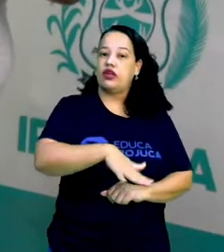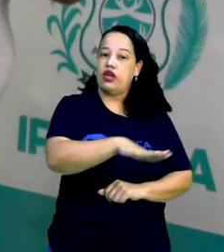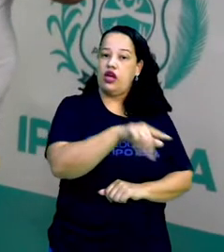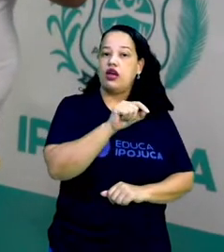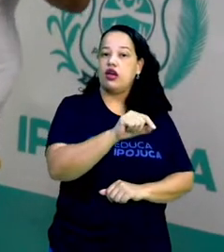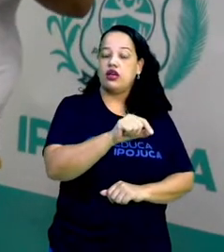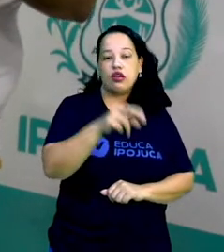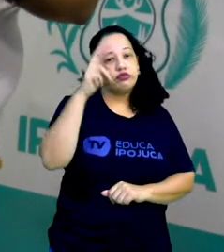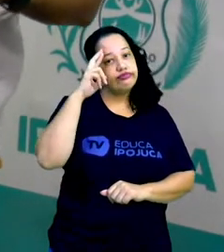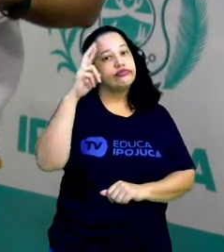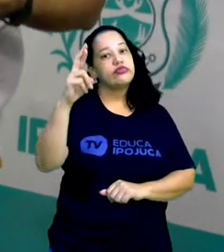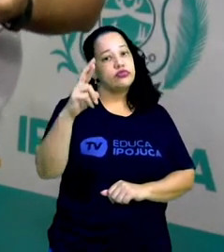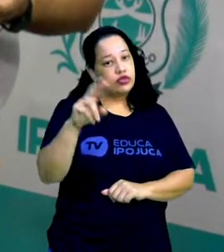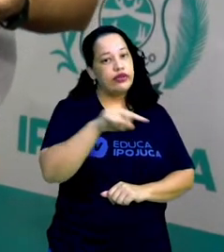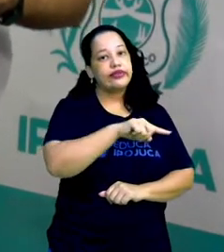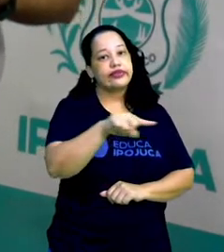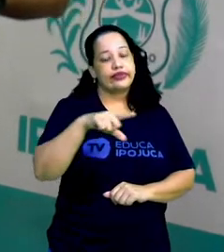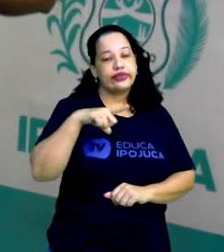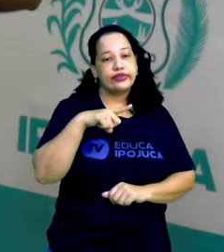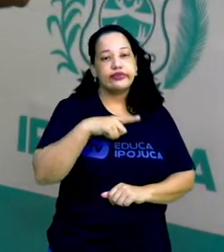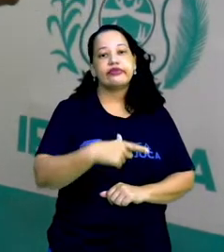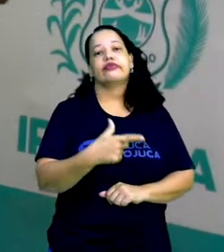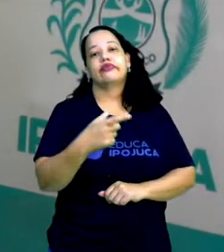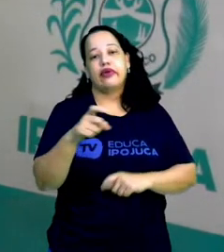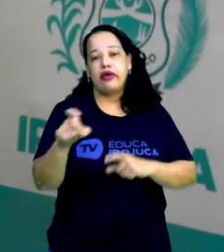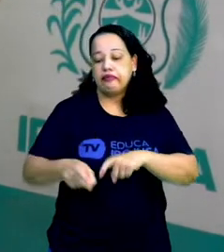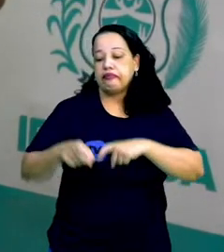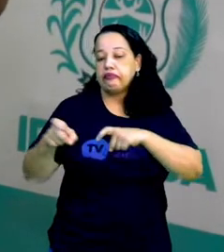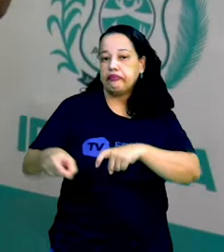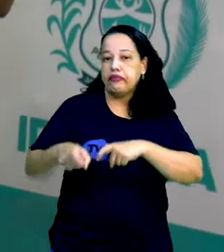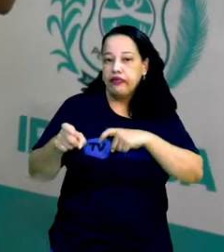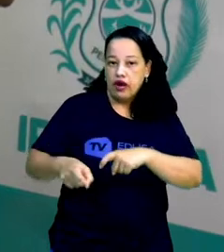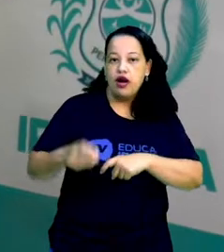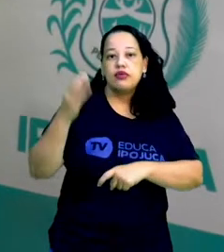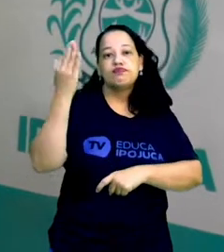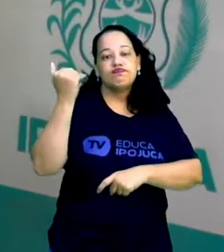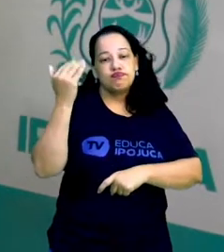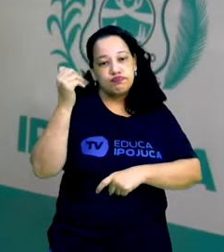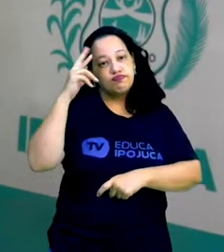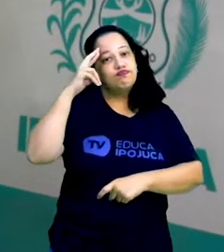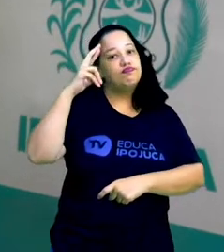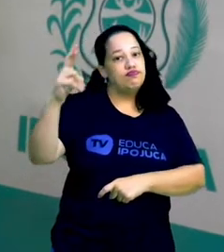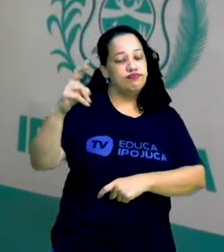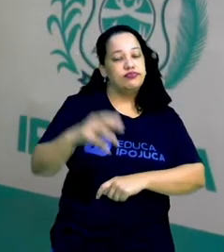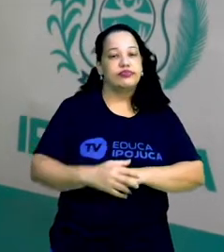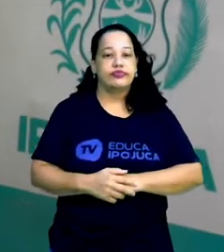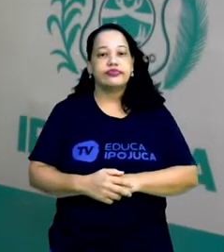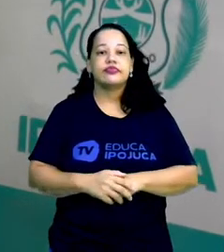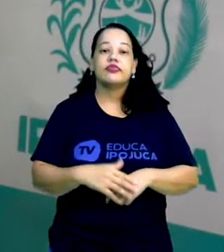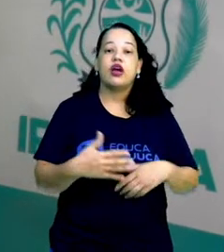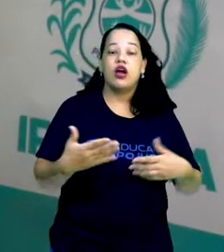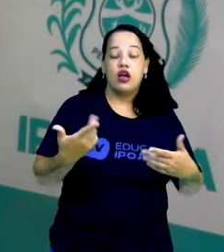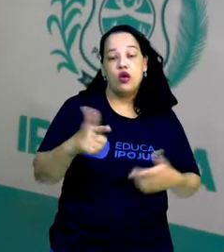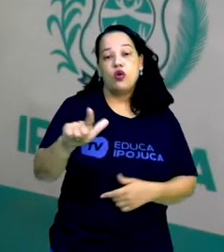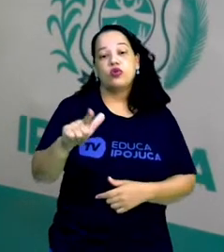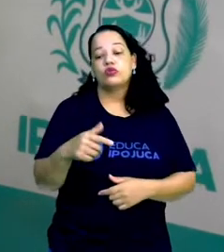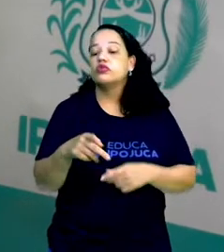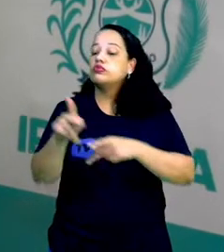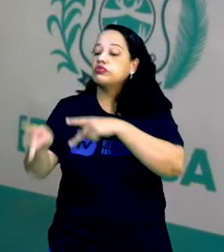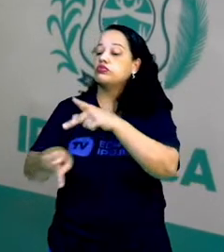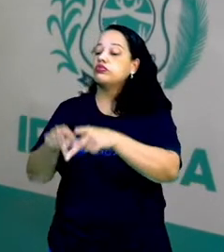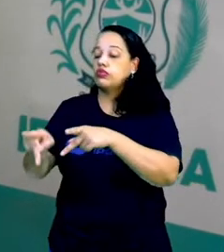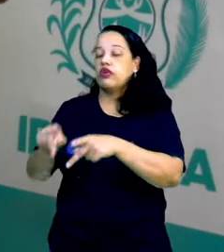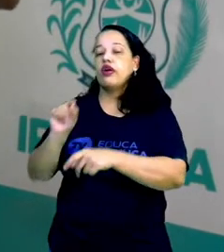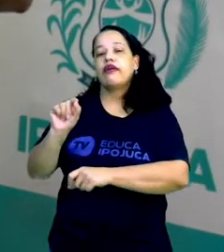donos dos meios de produção, certo? Os patrões. E o proletariado são aqueles